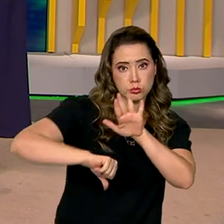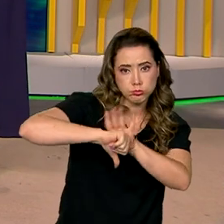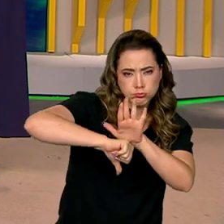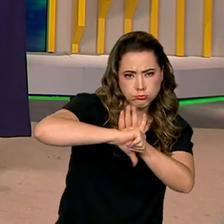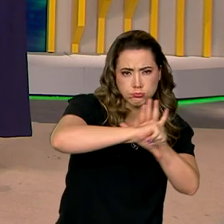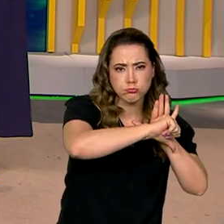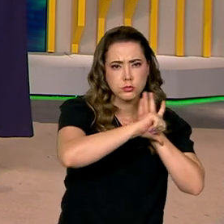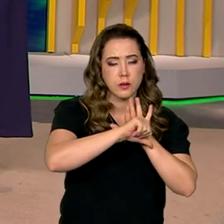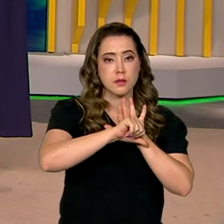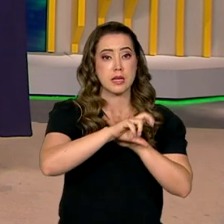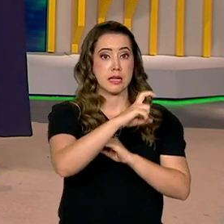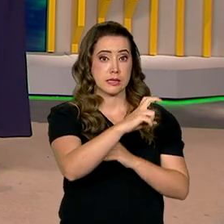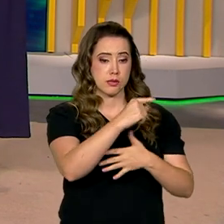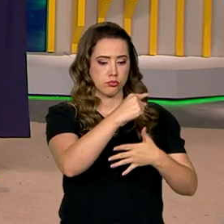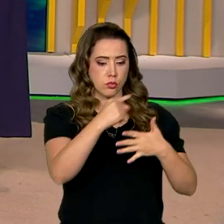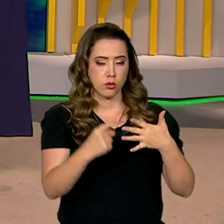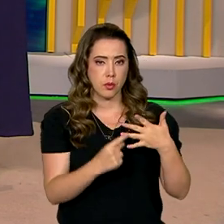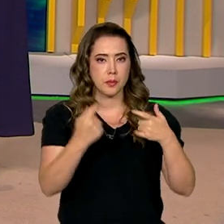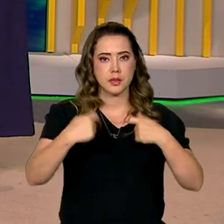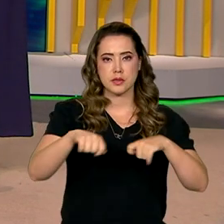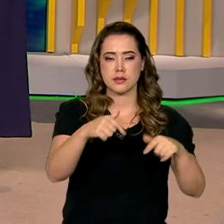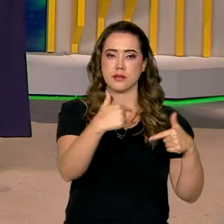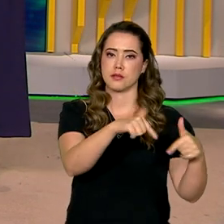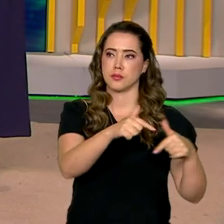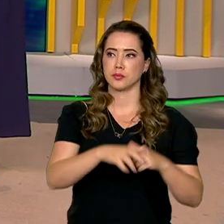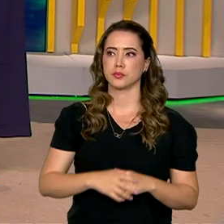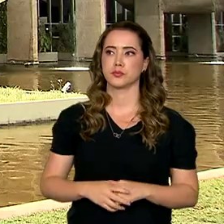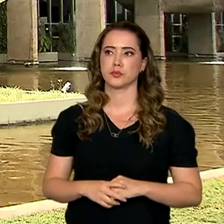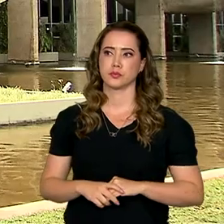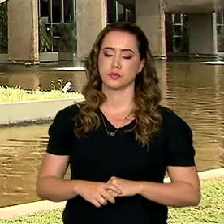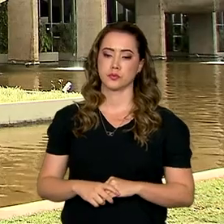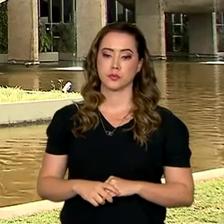cinco eixos de atuação vão ser colocados em prática.